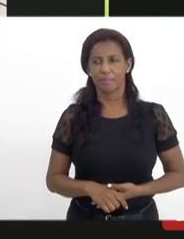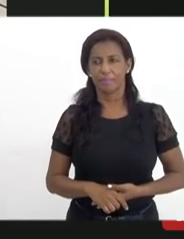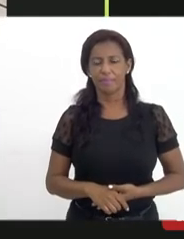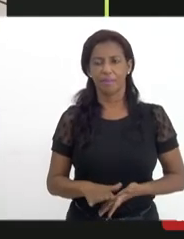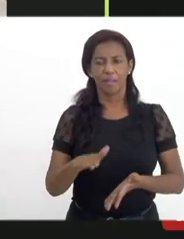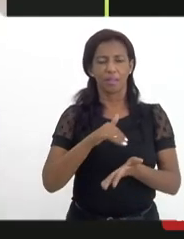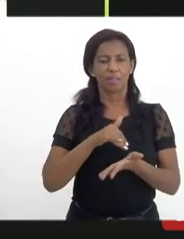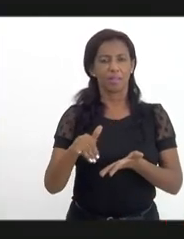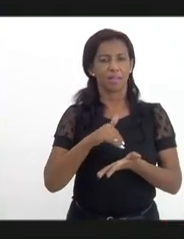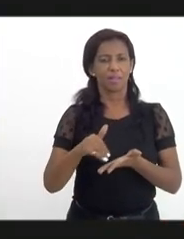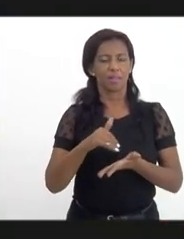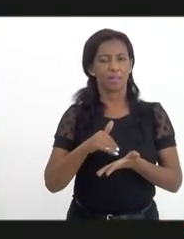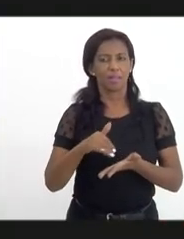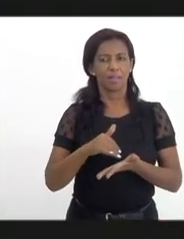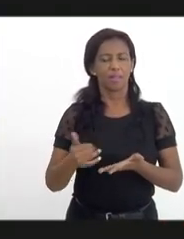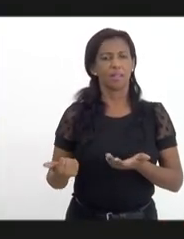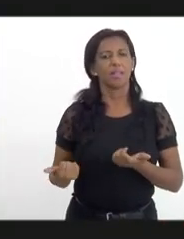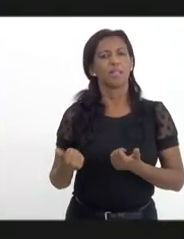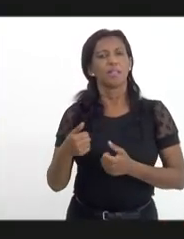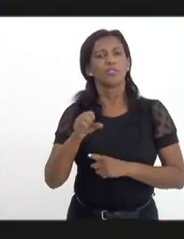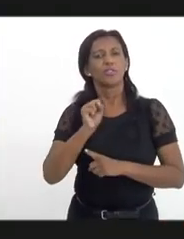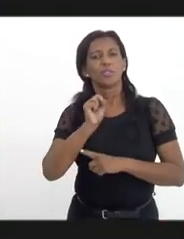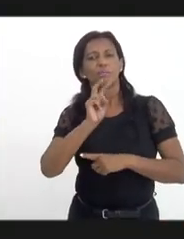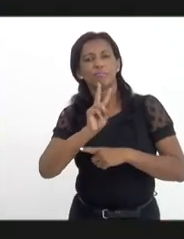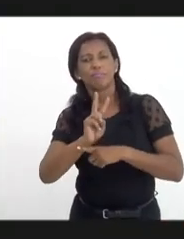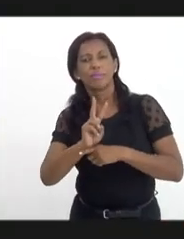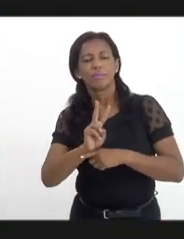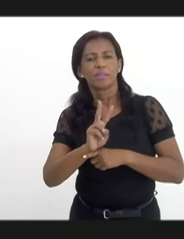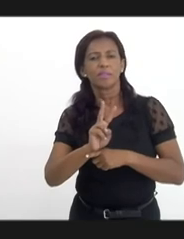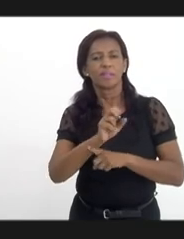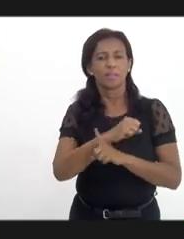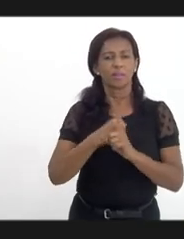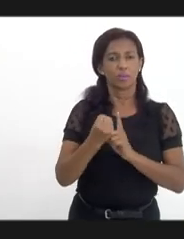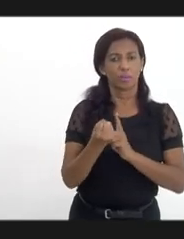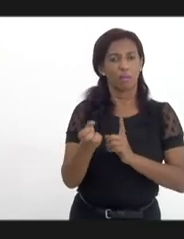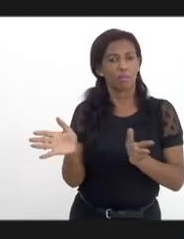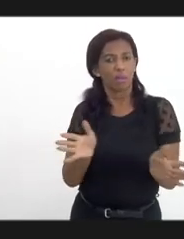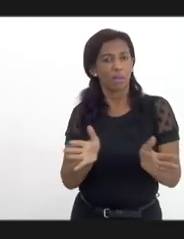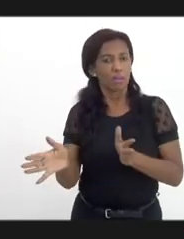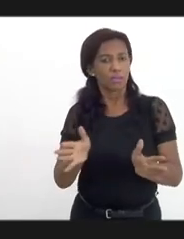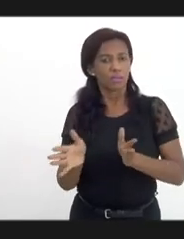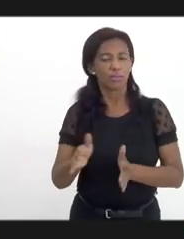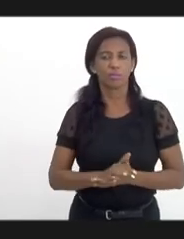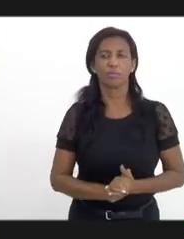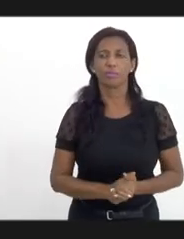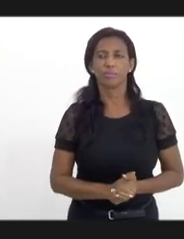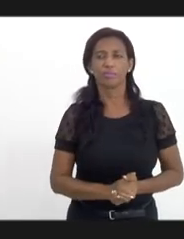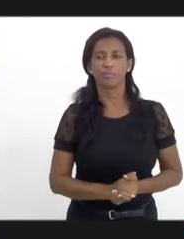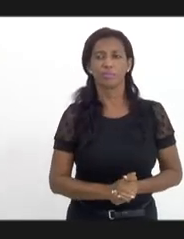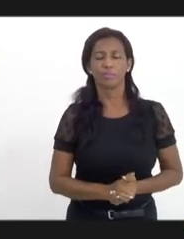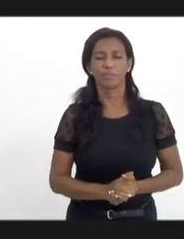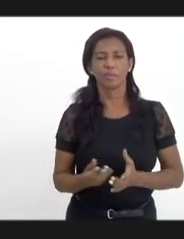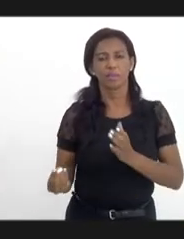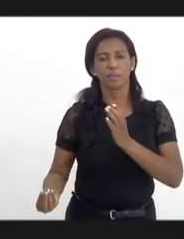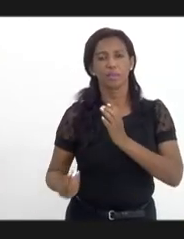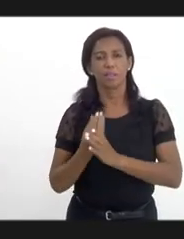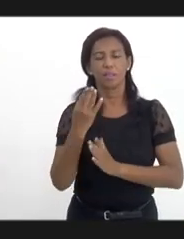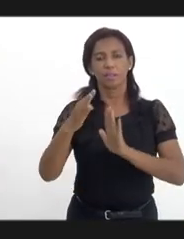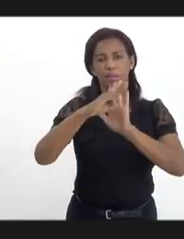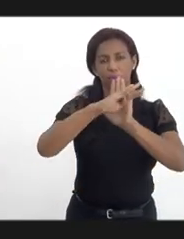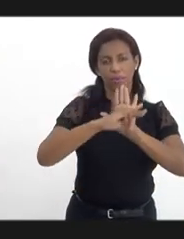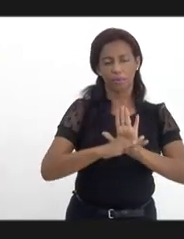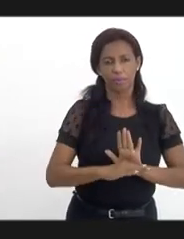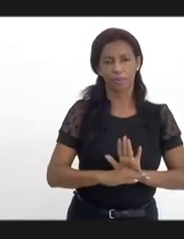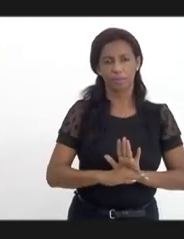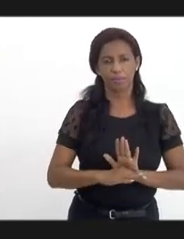Secretaria Municipal de Assento Social da Minha e da Mulher. A gente está articulando essa criação do programa da